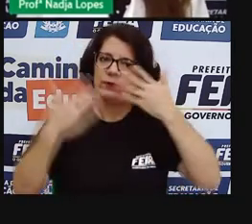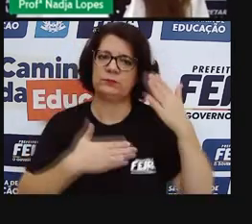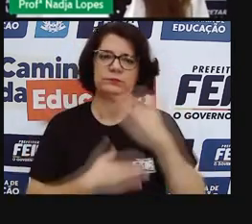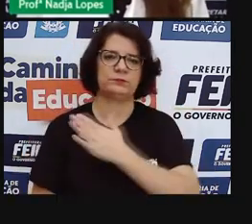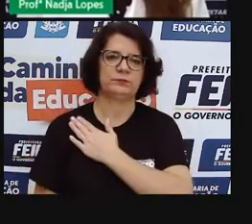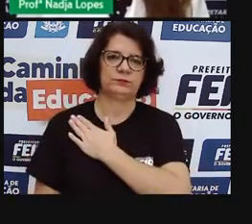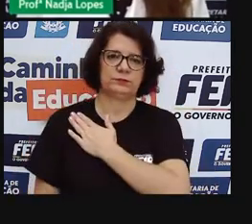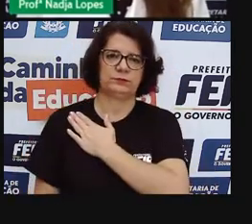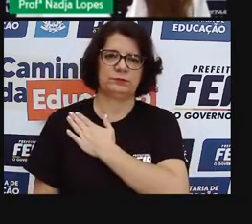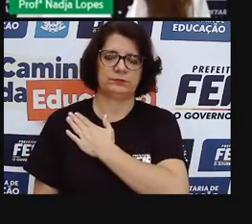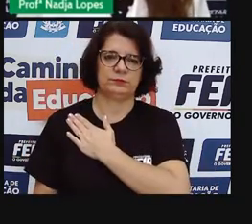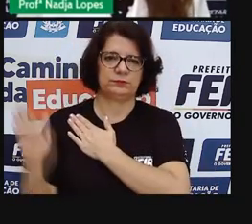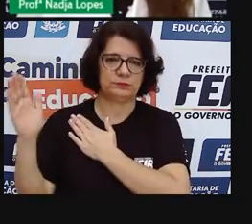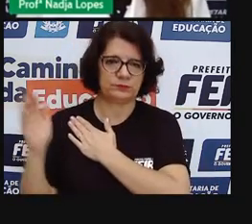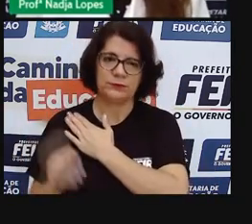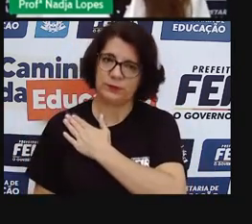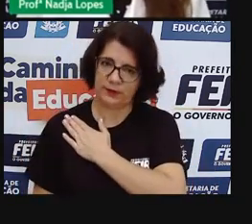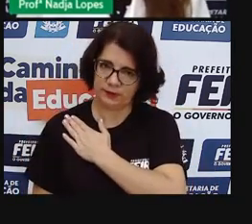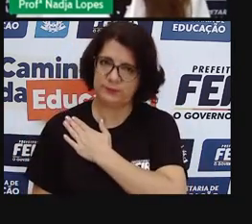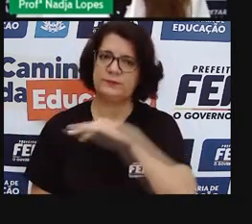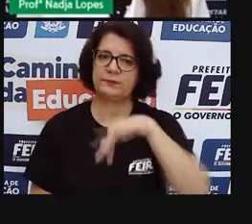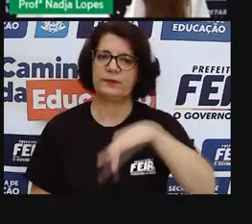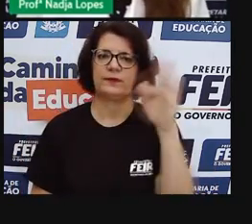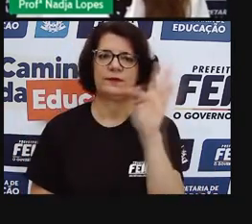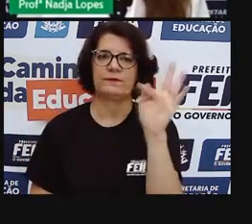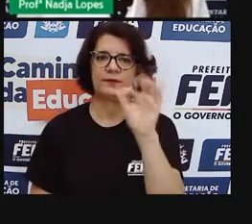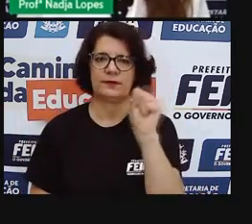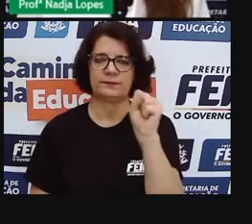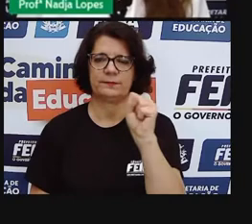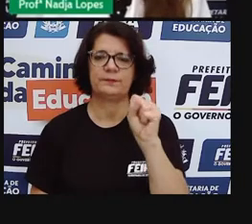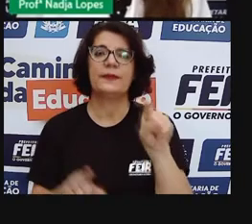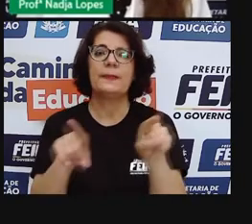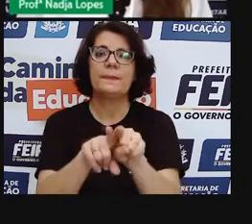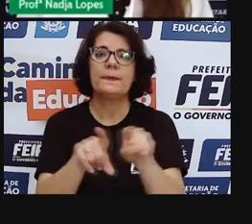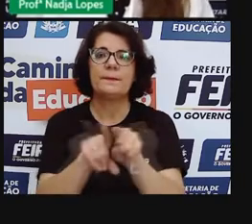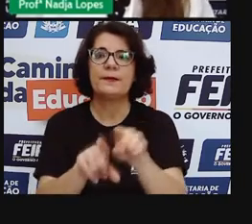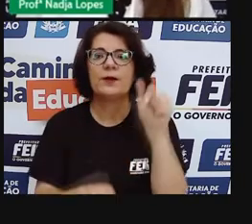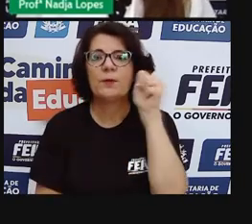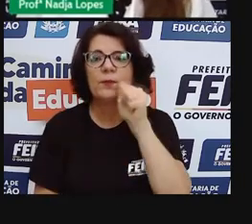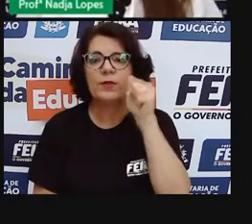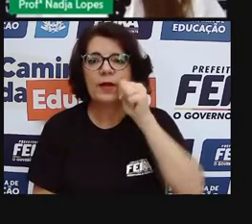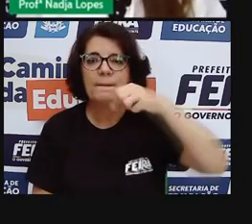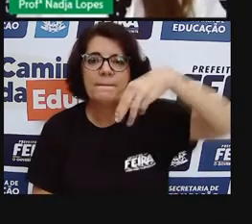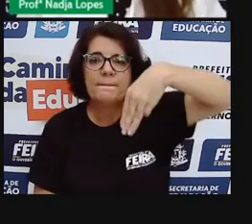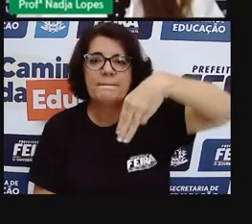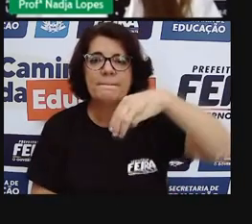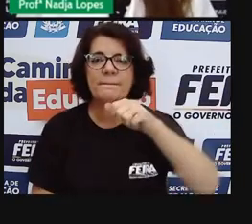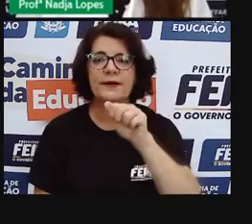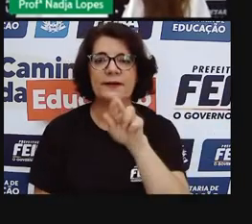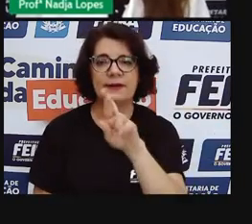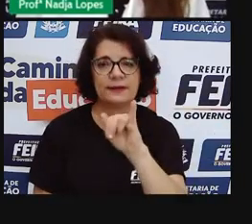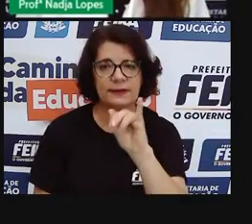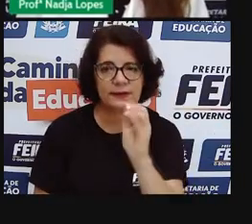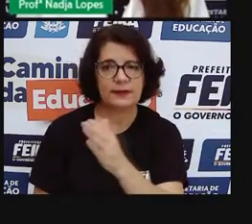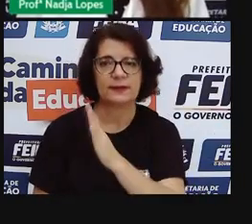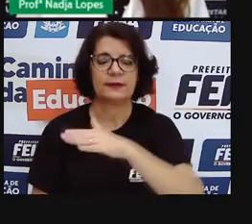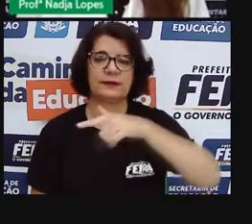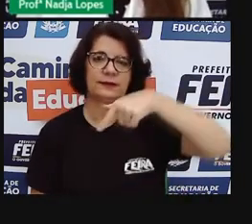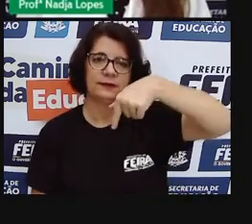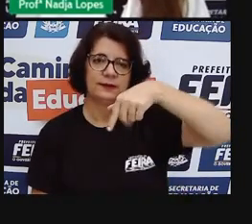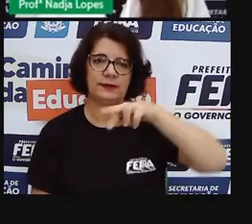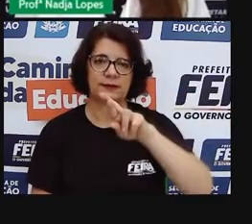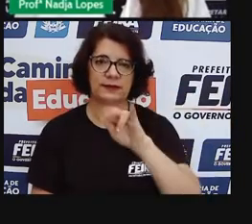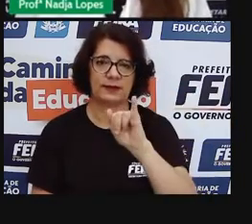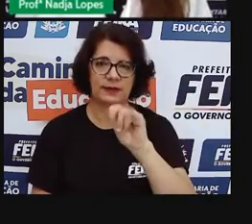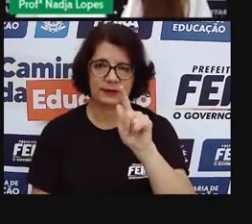de feira. Temos também a presença marcante de Maria Quitéria como uma grande heroína, que a gente não pode